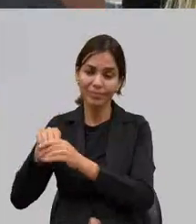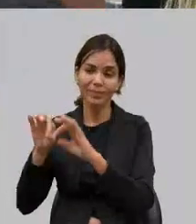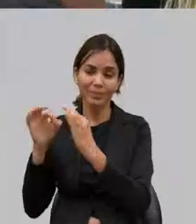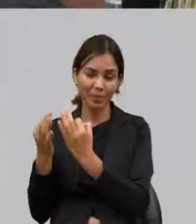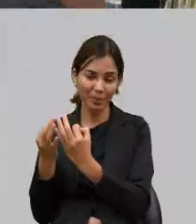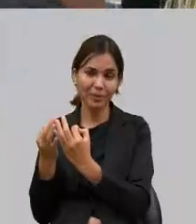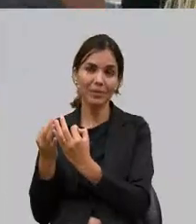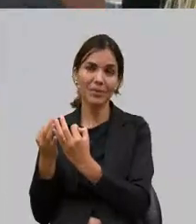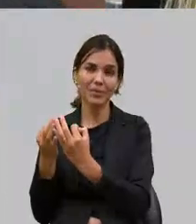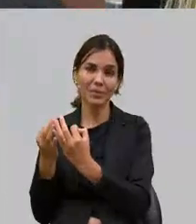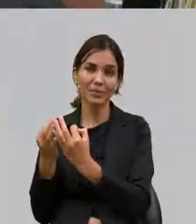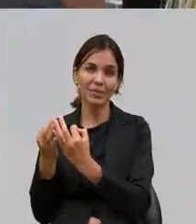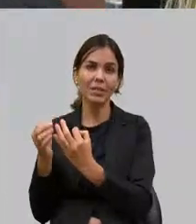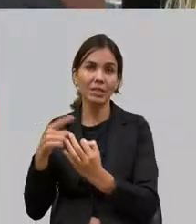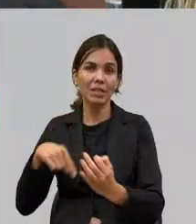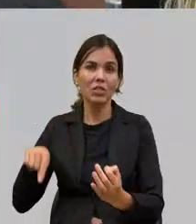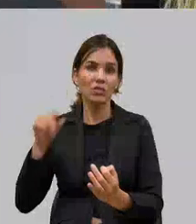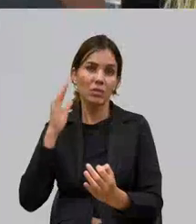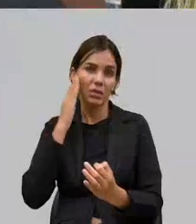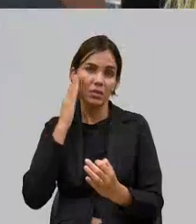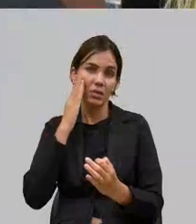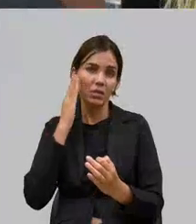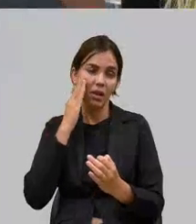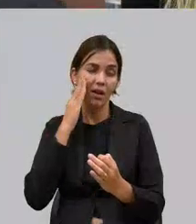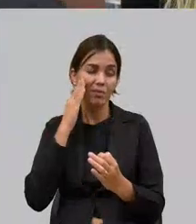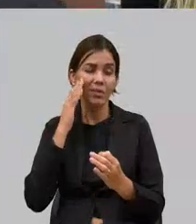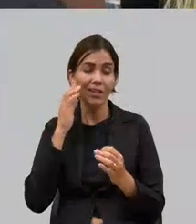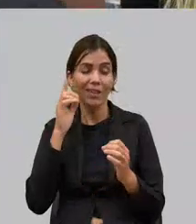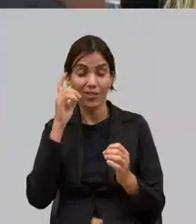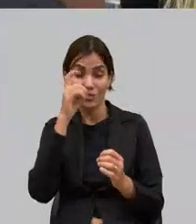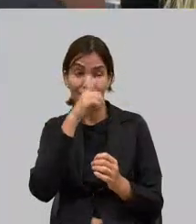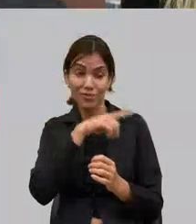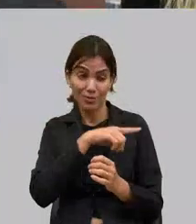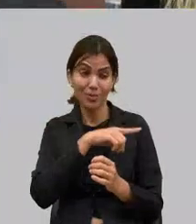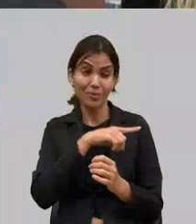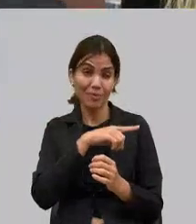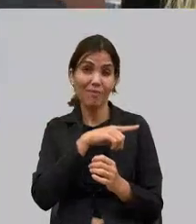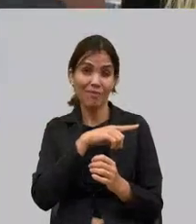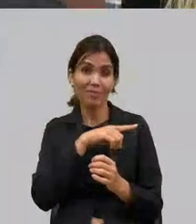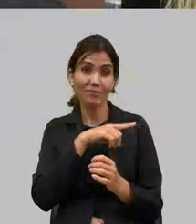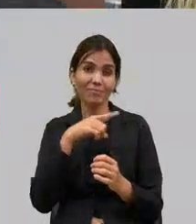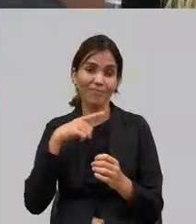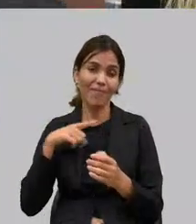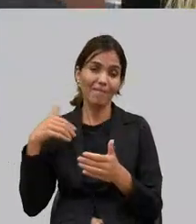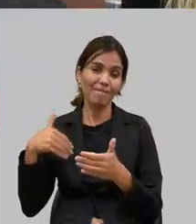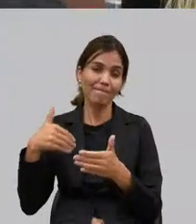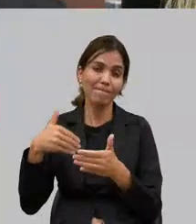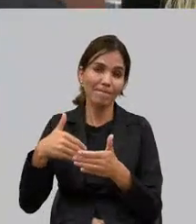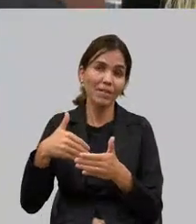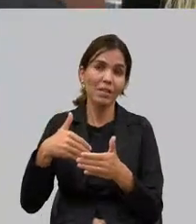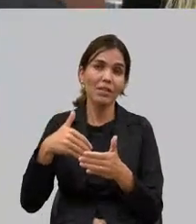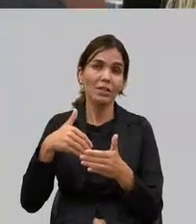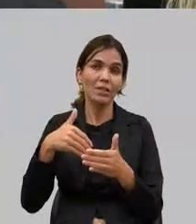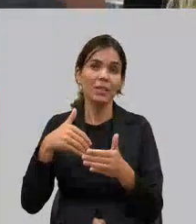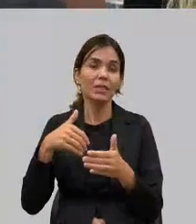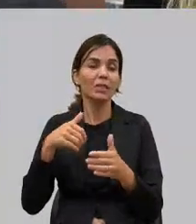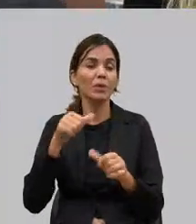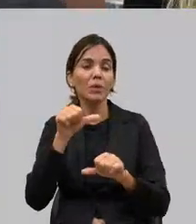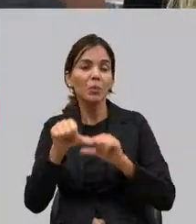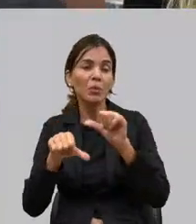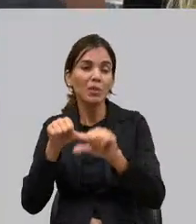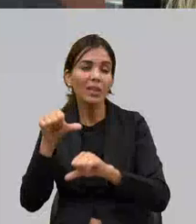a gente sabe das dificuldades que a gente vem enfrentando inclusive com mudanças de regras tributárias